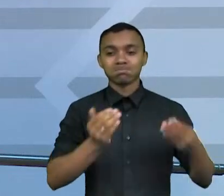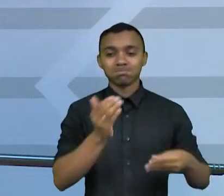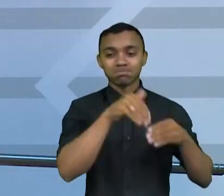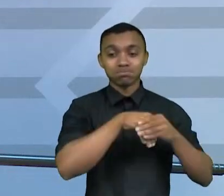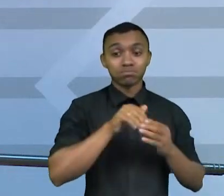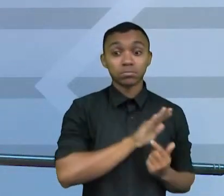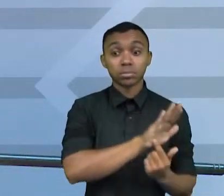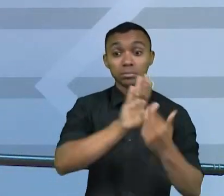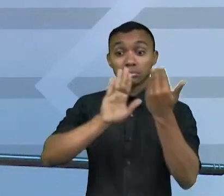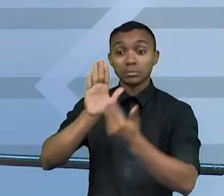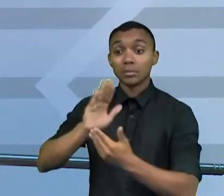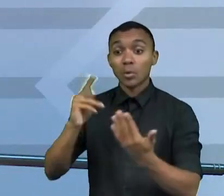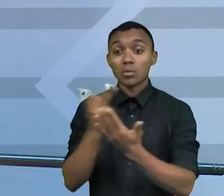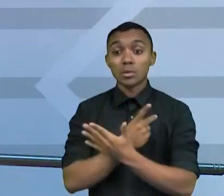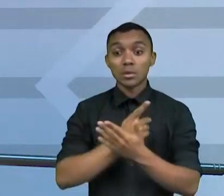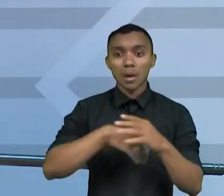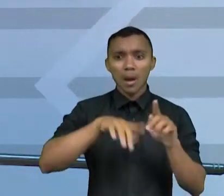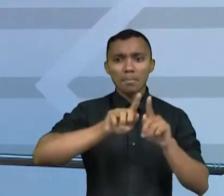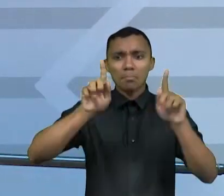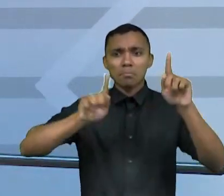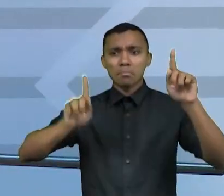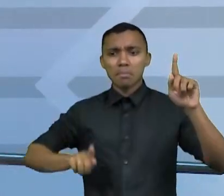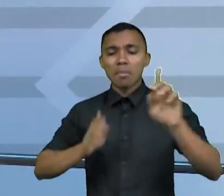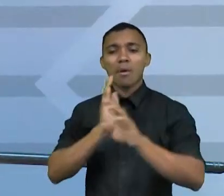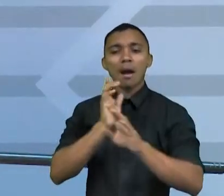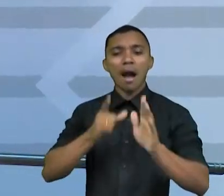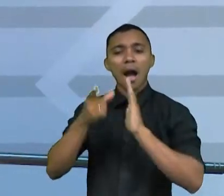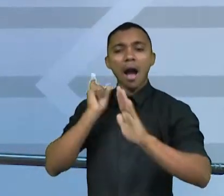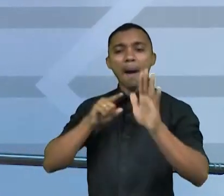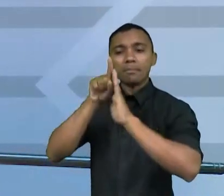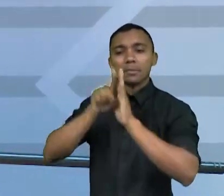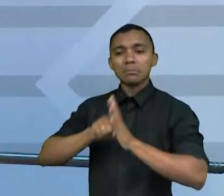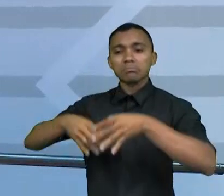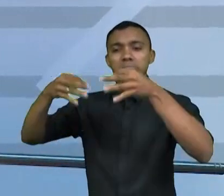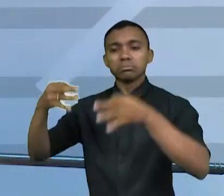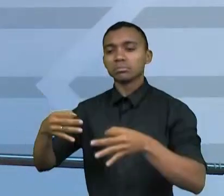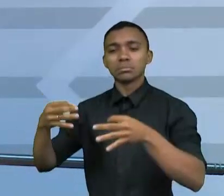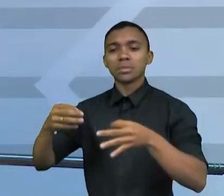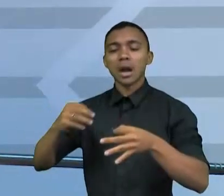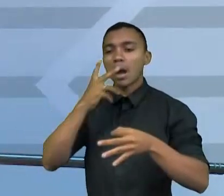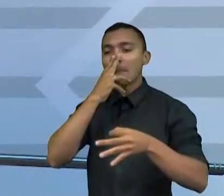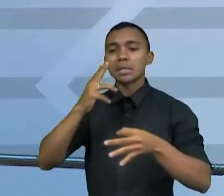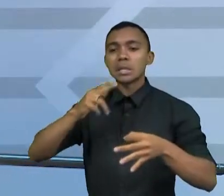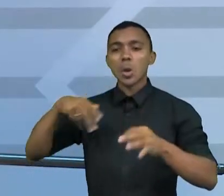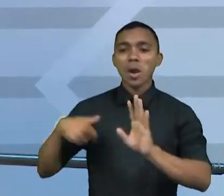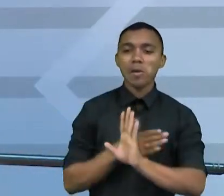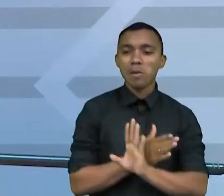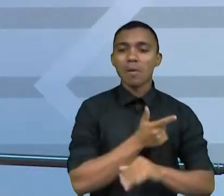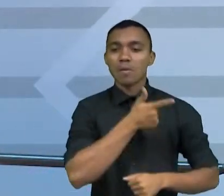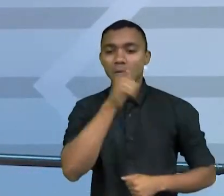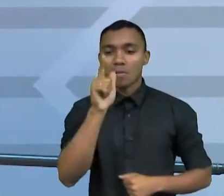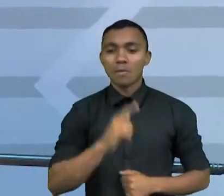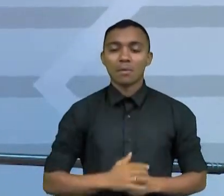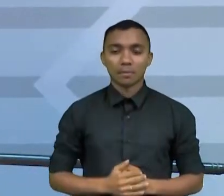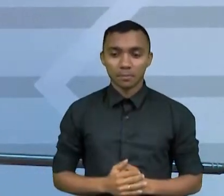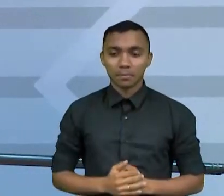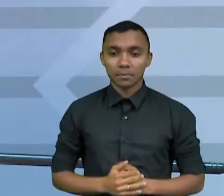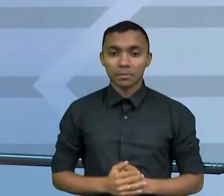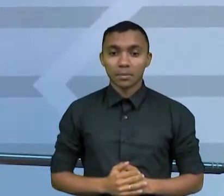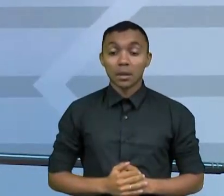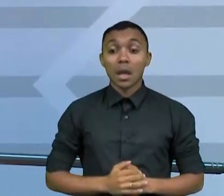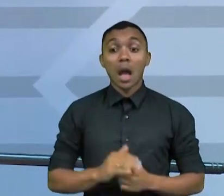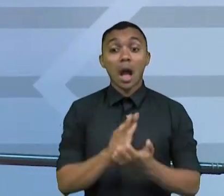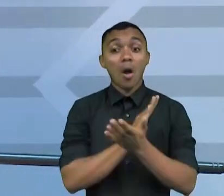discrepâncias entre o que diziam as pesquisas e o resultado da votação, como previsões de vitória em primeiro